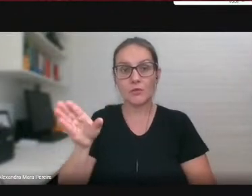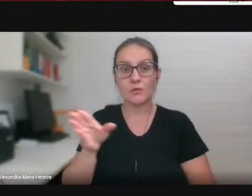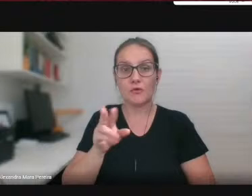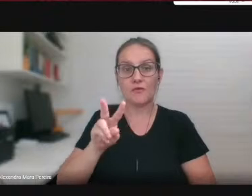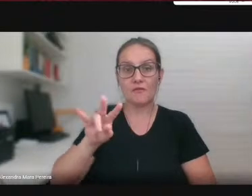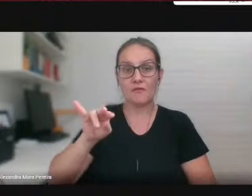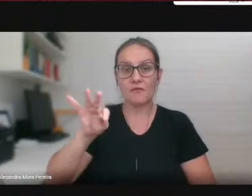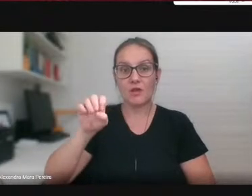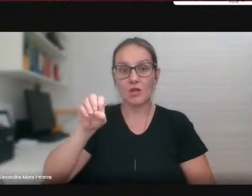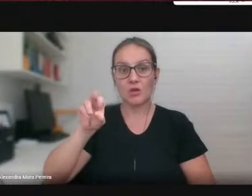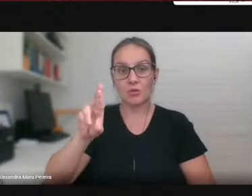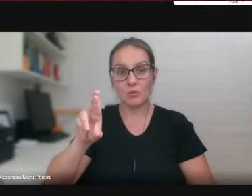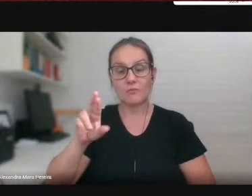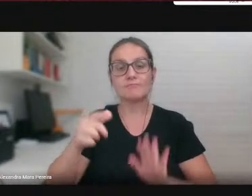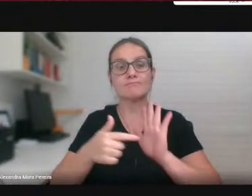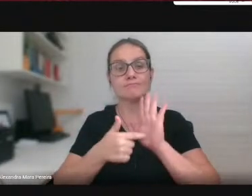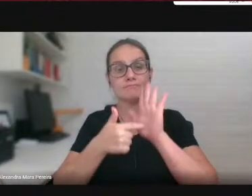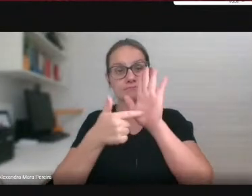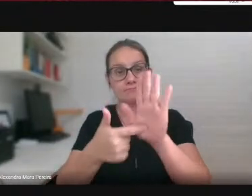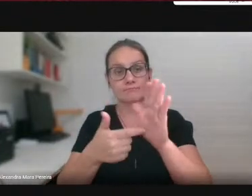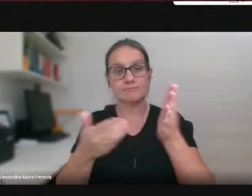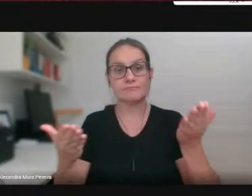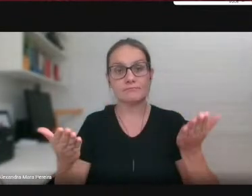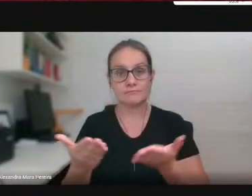a fazer esta apresentação.